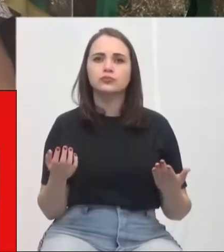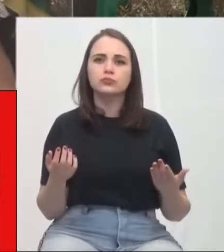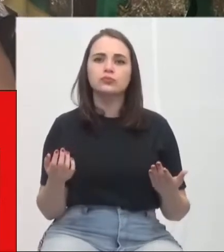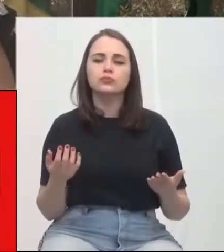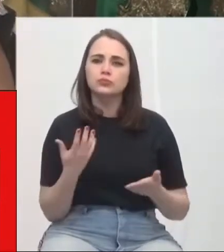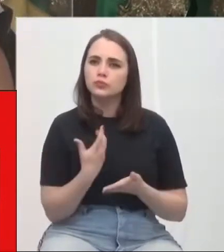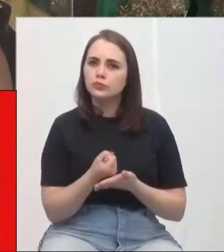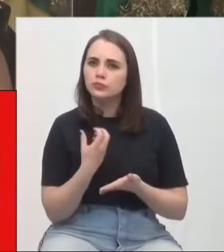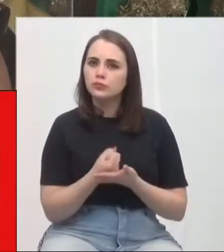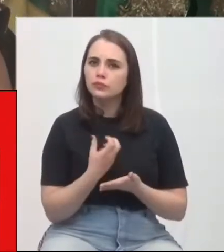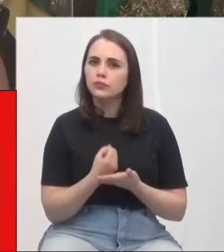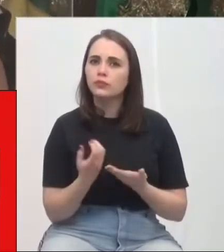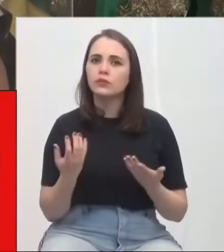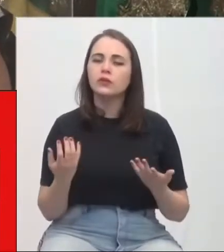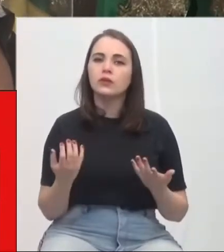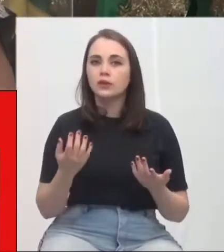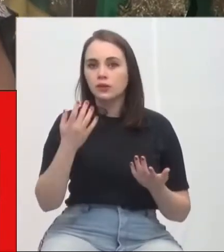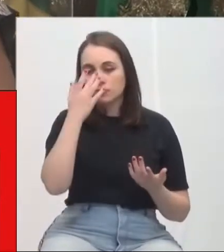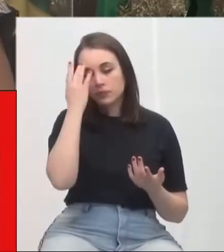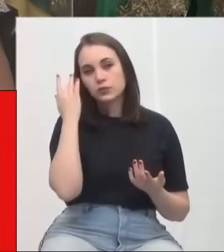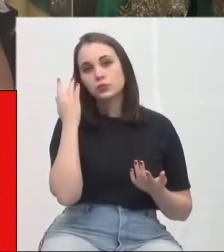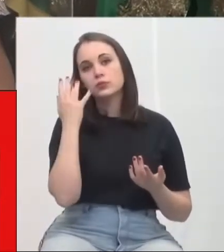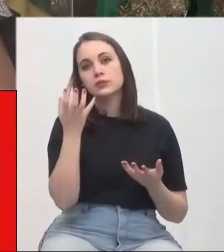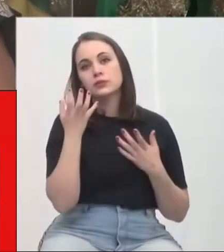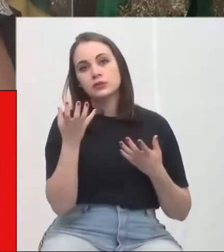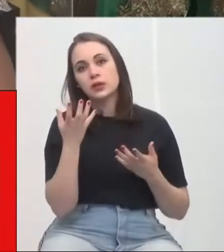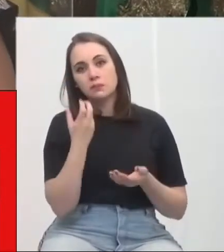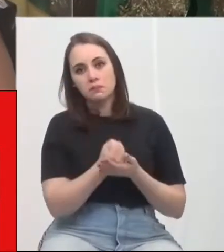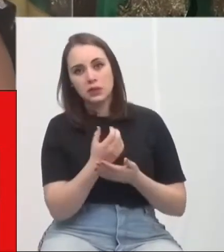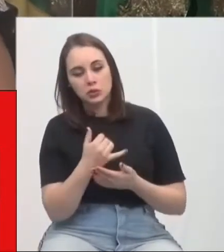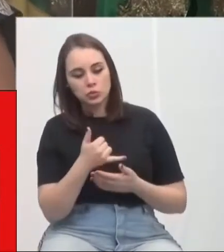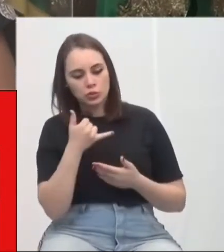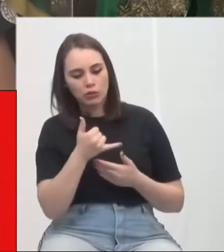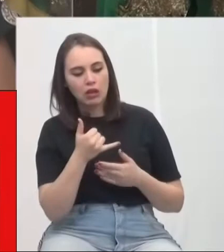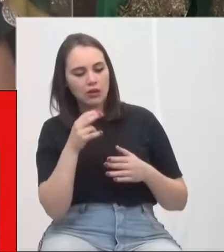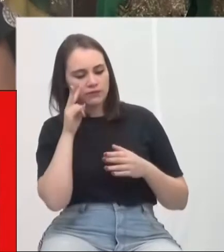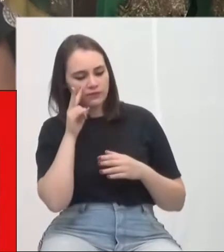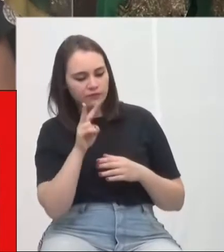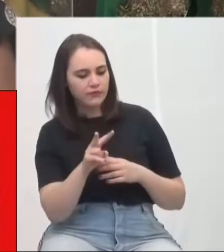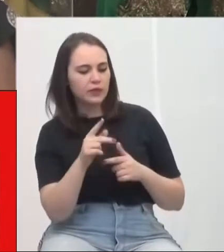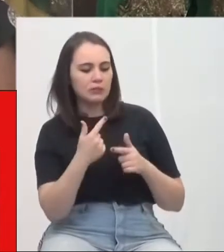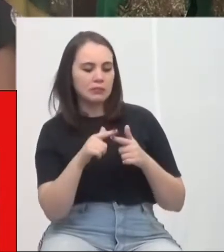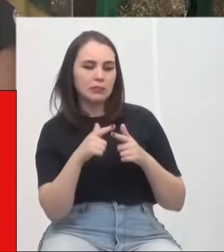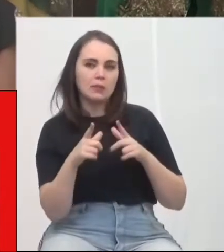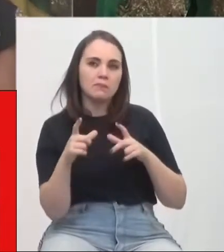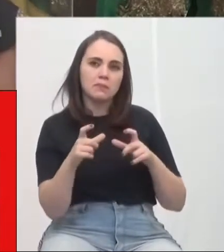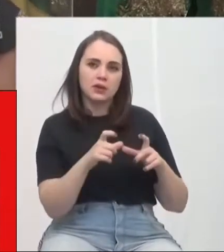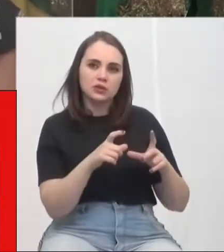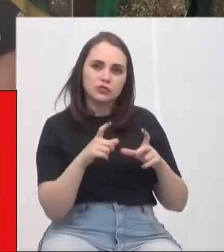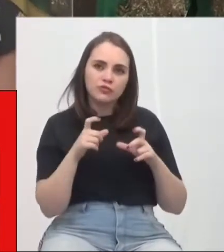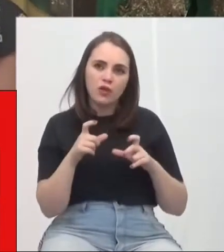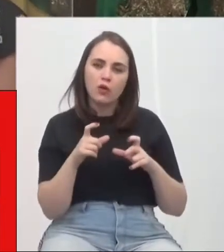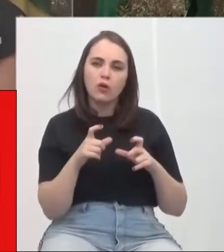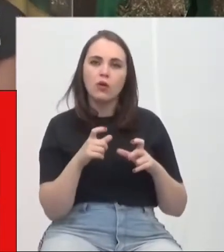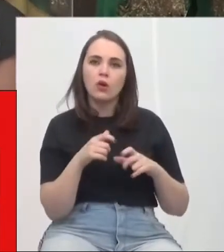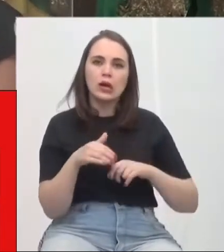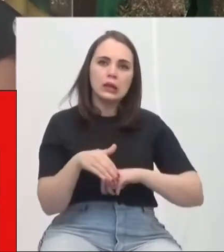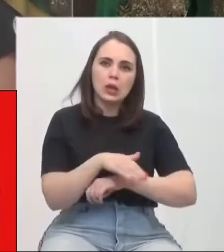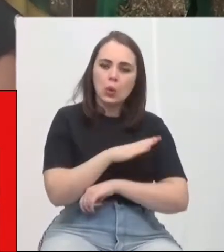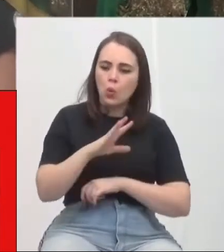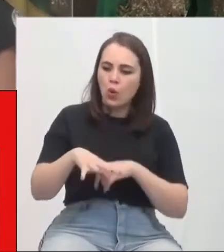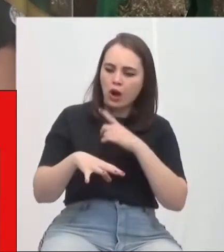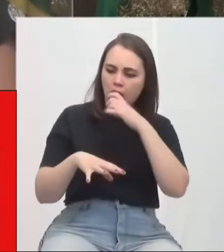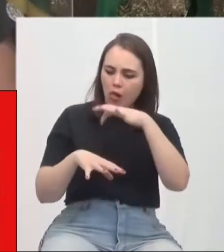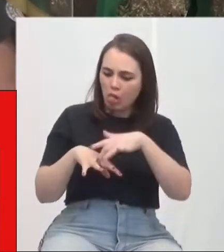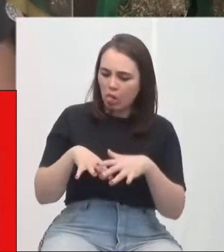aplicativo que a pessoa que quiser, abaixa esse aplicativo no seu celular, e se tem um problema de uma boca de lobo,